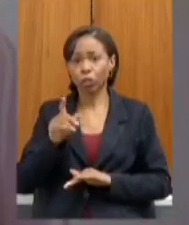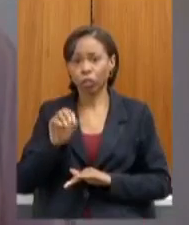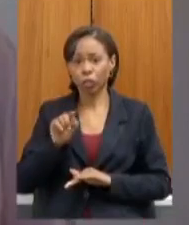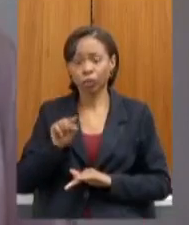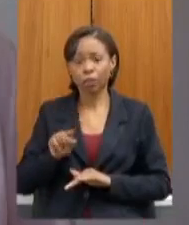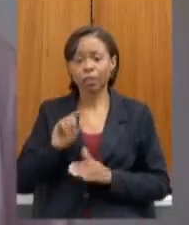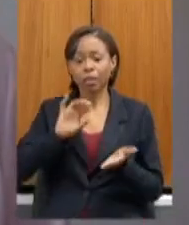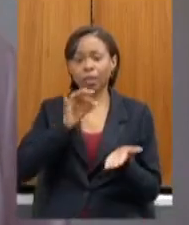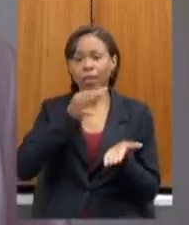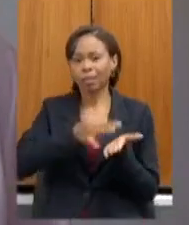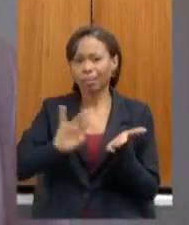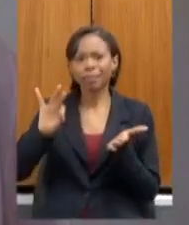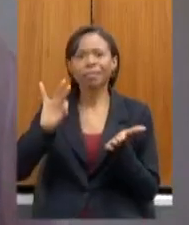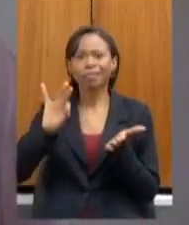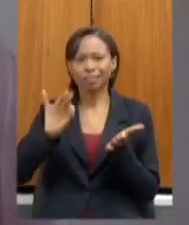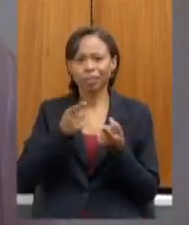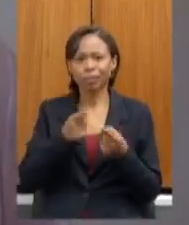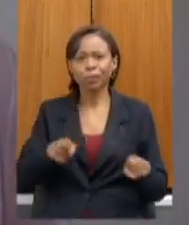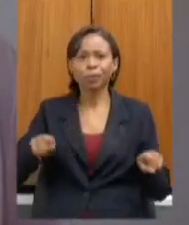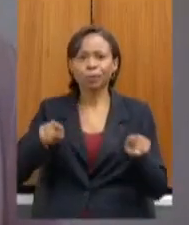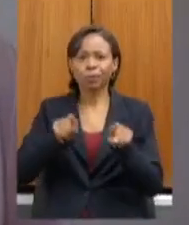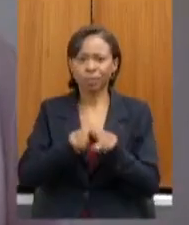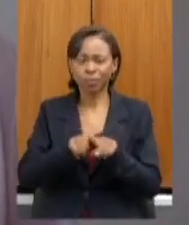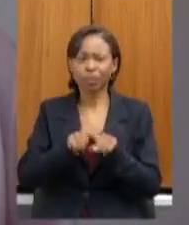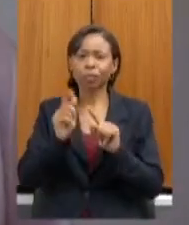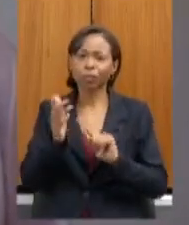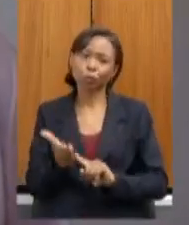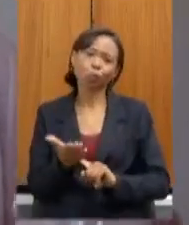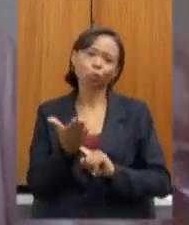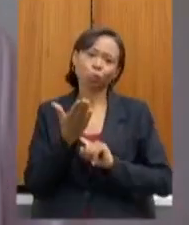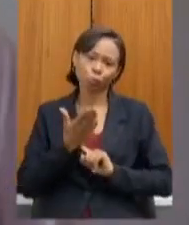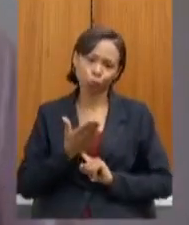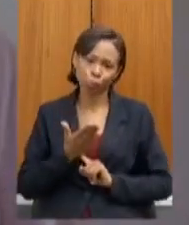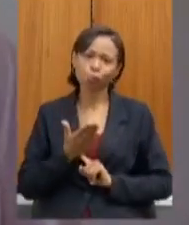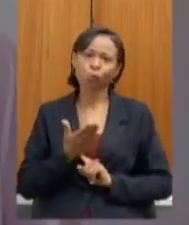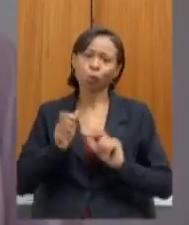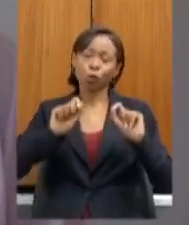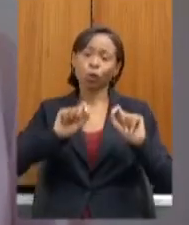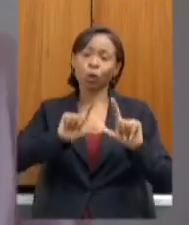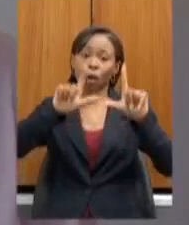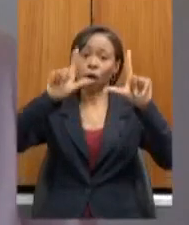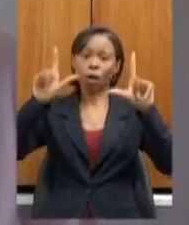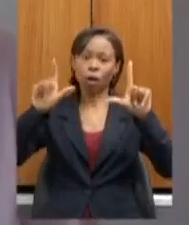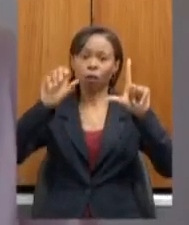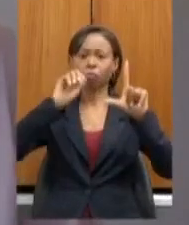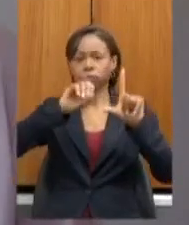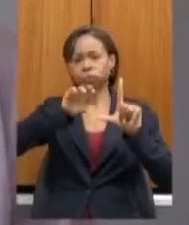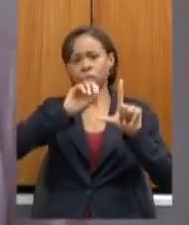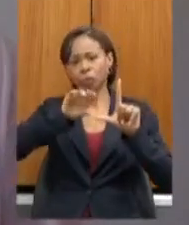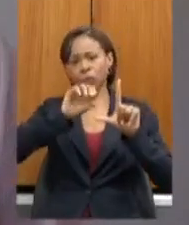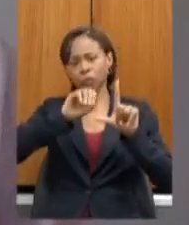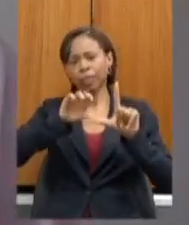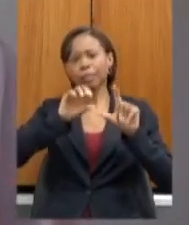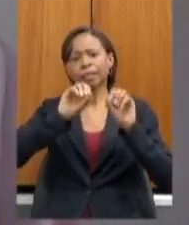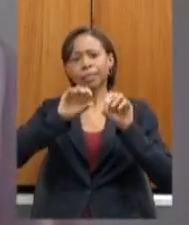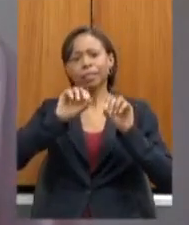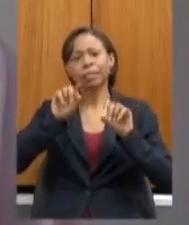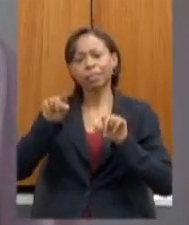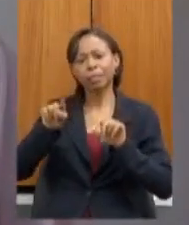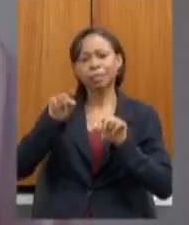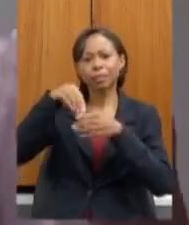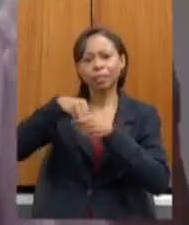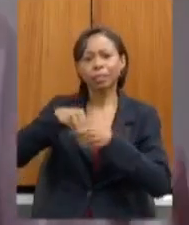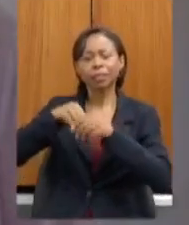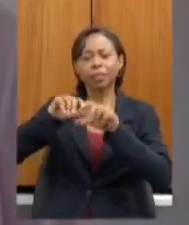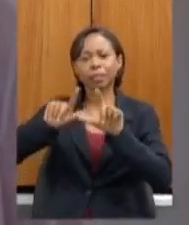assinatura do convênio que nos permitiu expandir a transmissão do Se Liga na Educação para a TV Assembleia expandindo